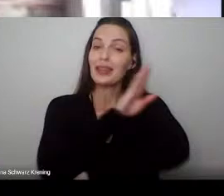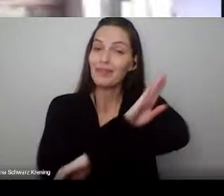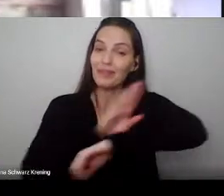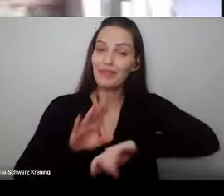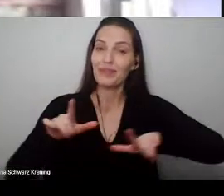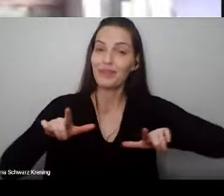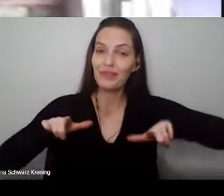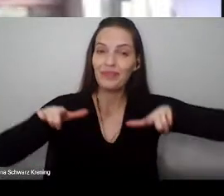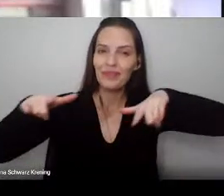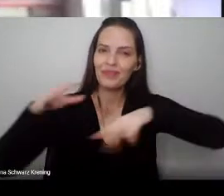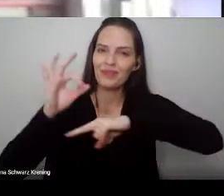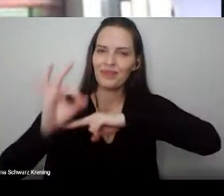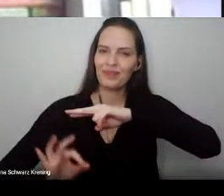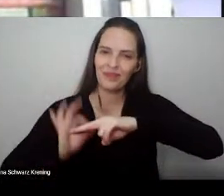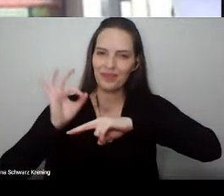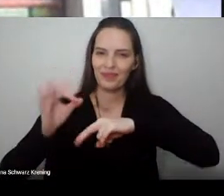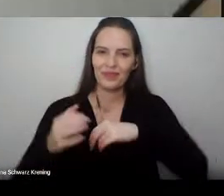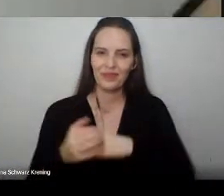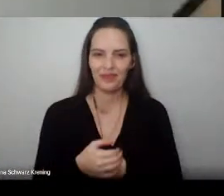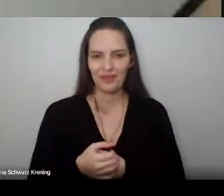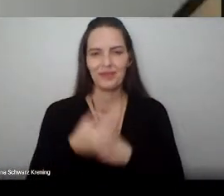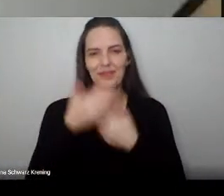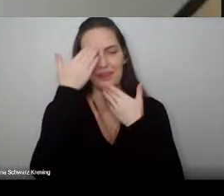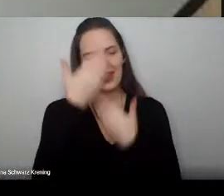em Física Médica. Muito obrigado.